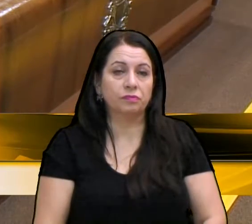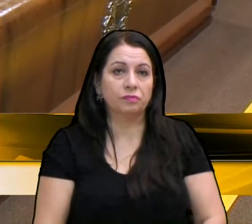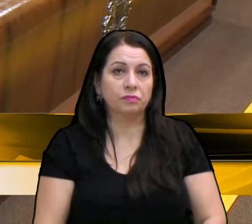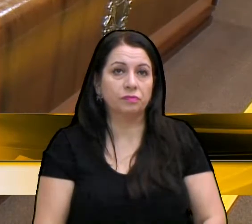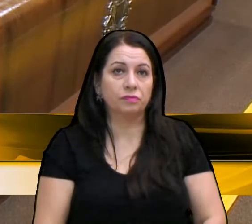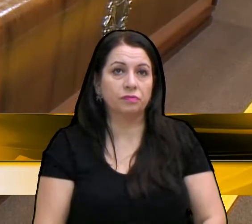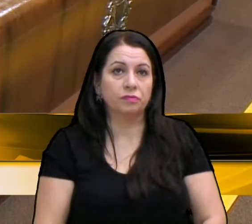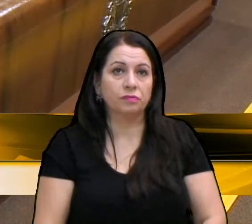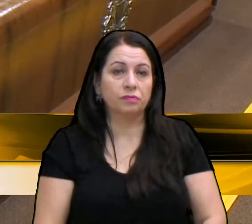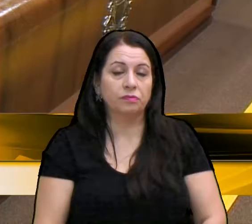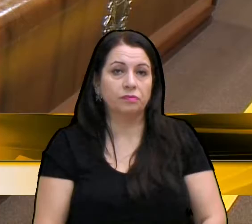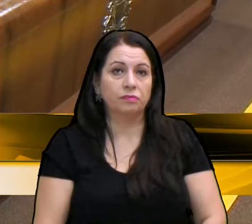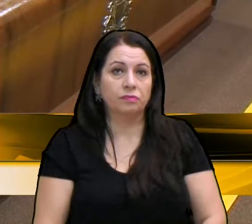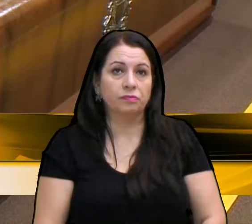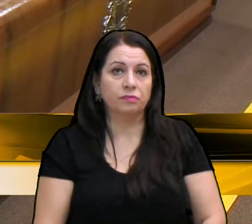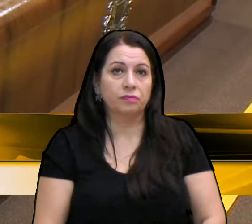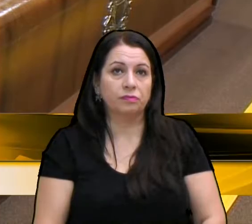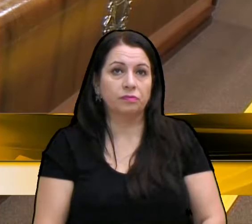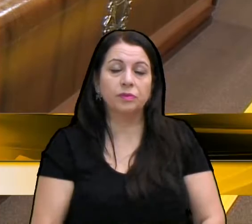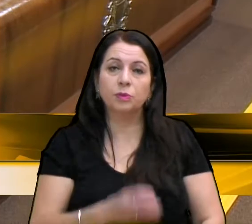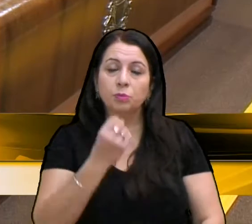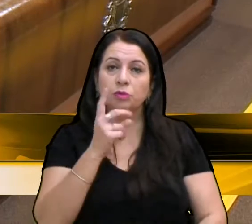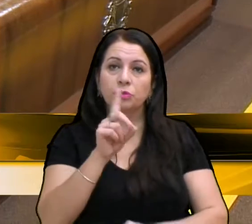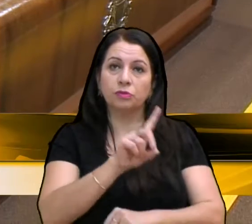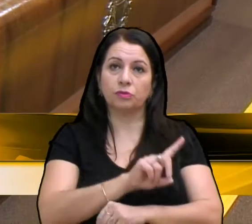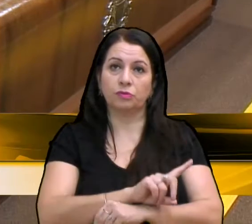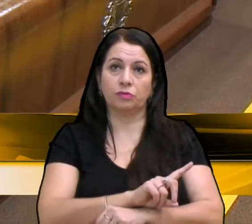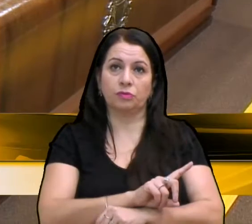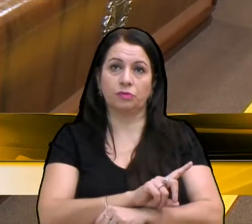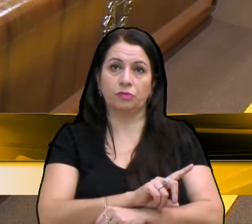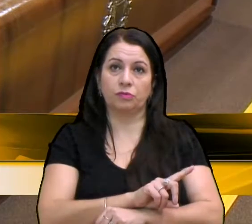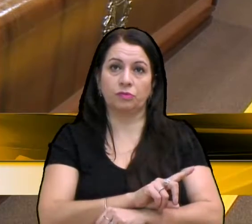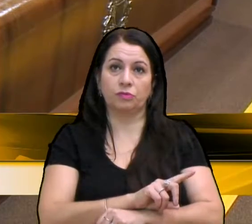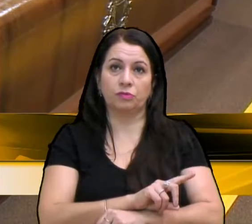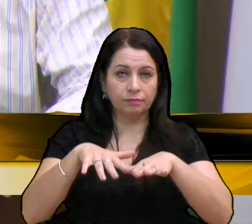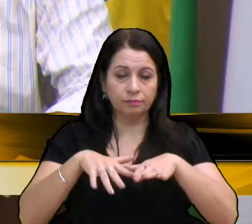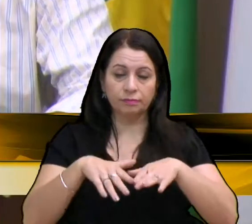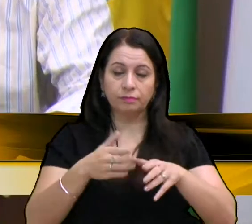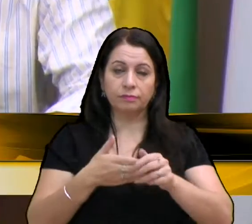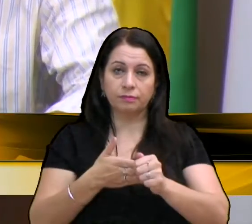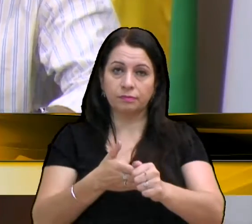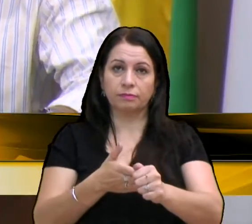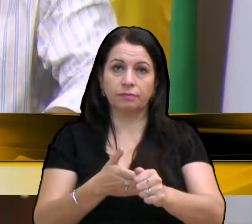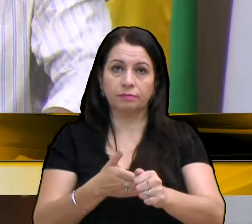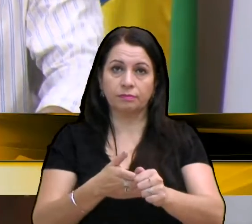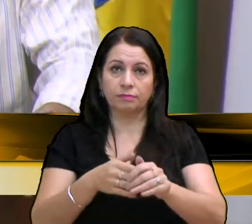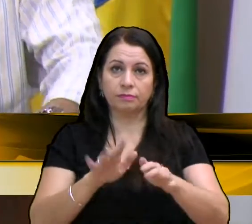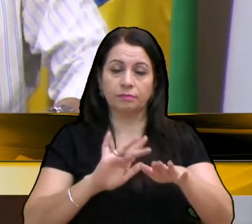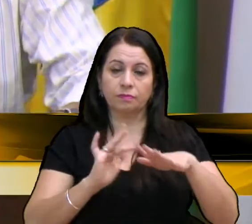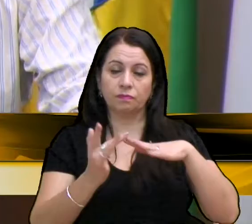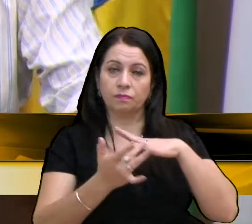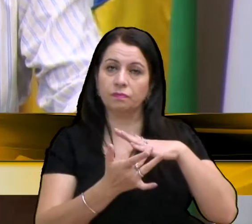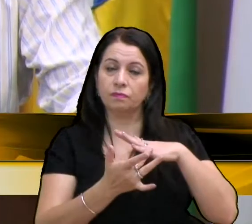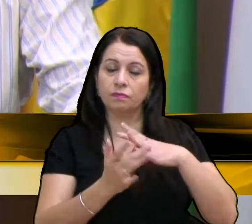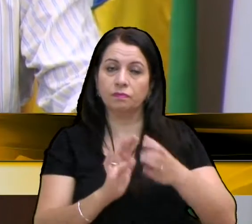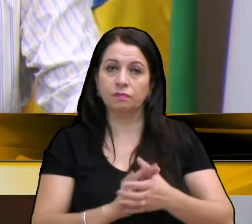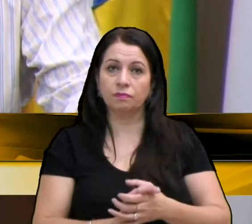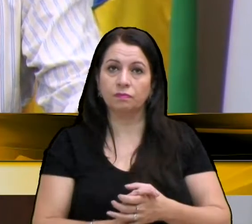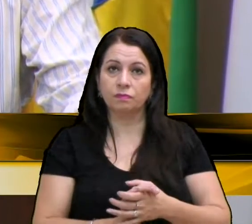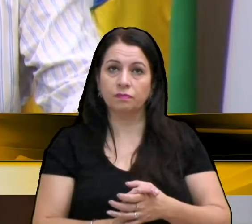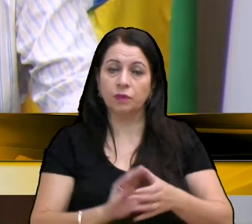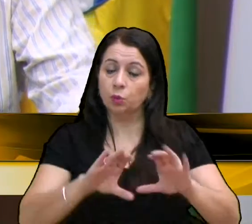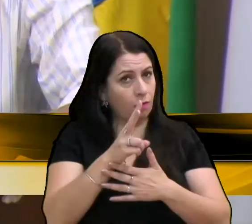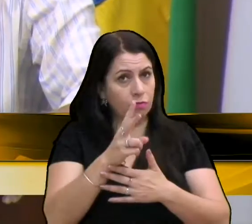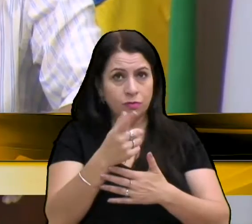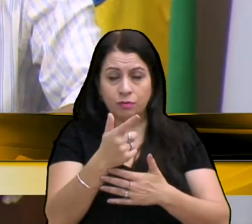Rio de Janeiro, a reforma da Previdência, segundo o vereador Gustavo Toigo, visa apenas atender a interesses do